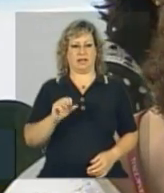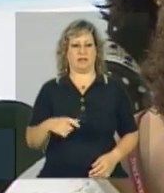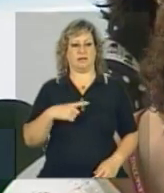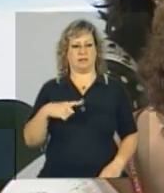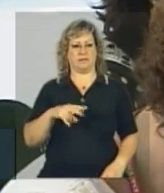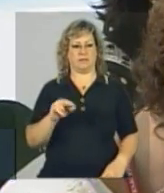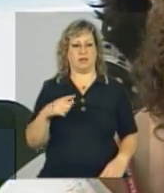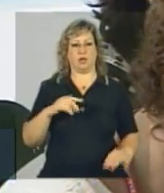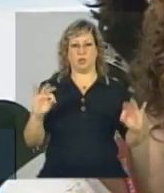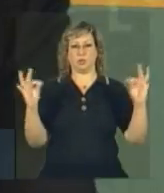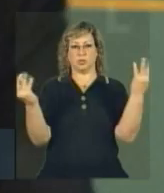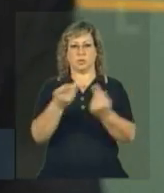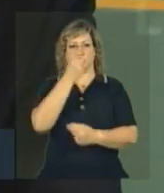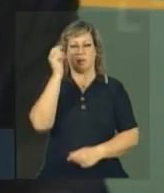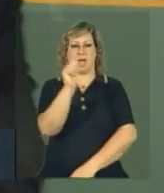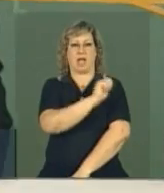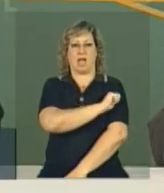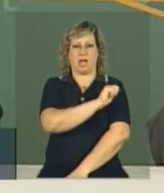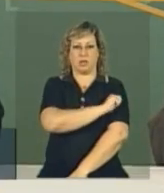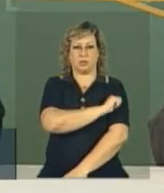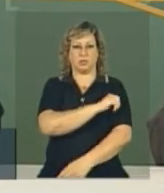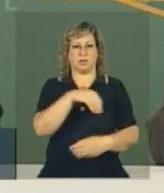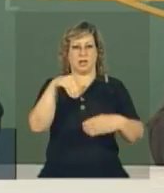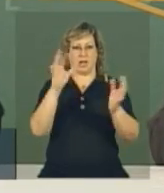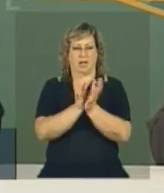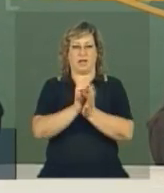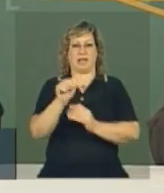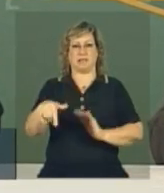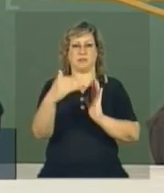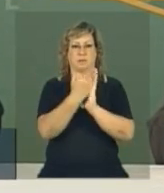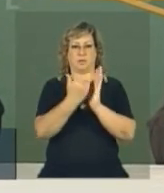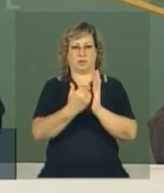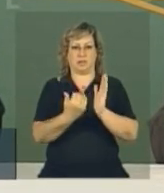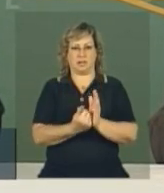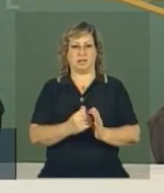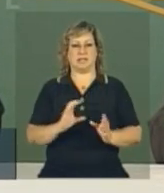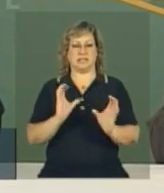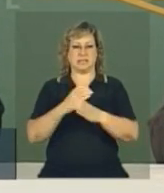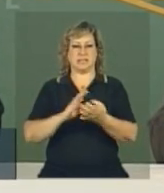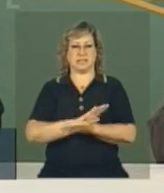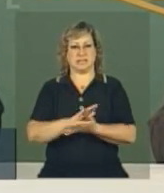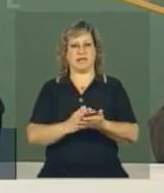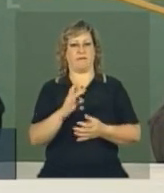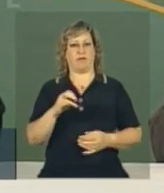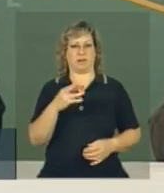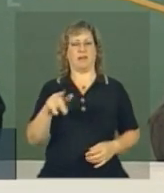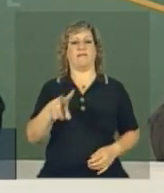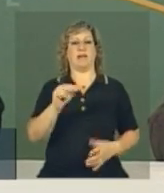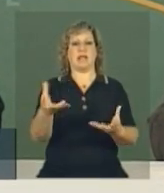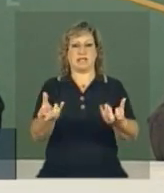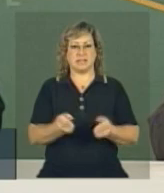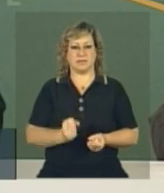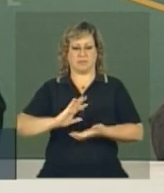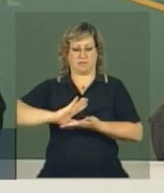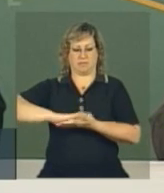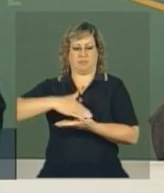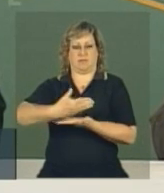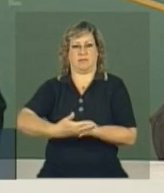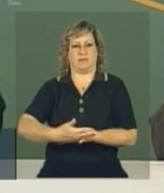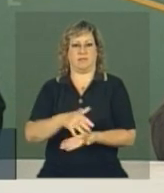Todos os alunos que foram em Ciências Sem Fronteiras vão receber um laptop. Por quê? Porque os cursos precisam